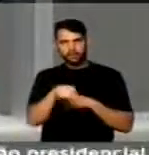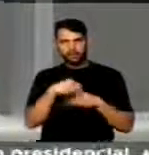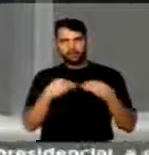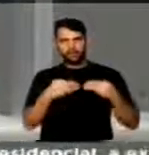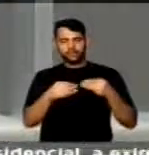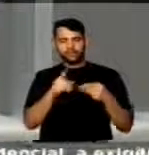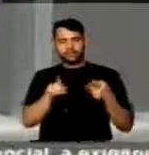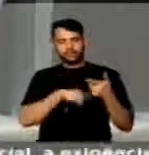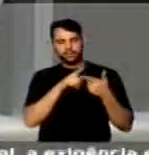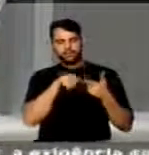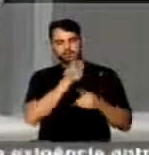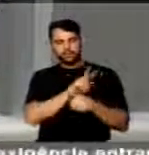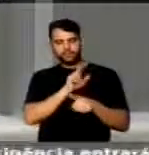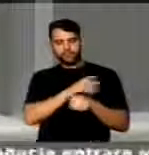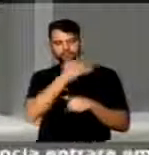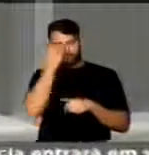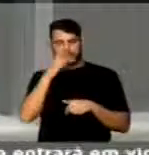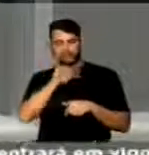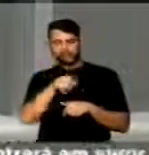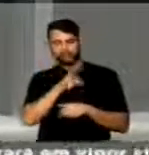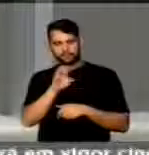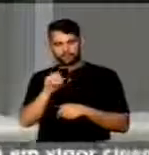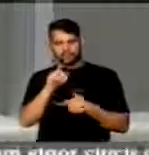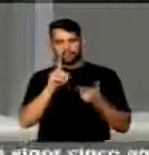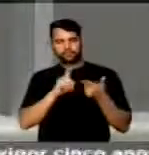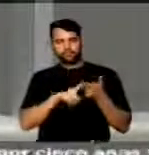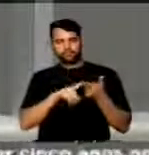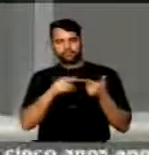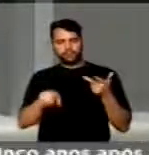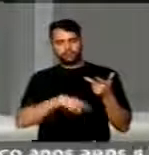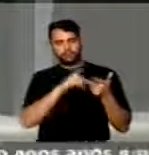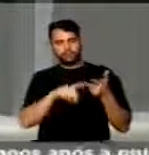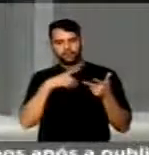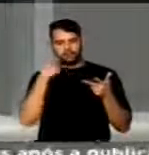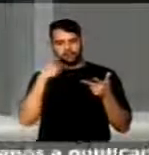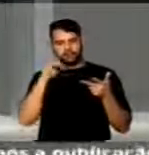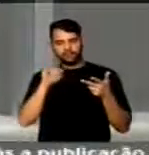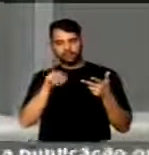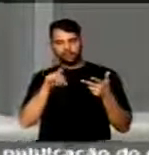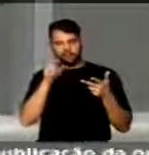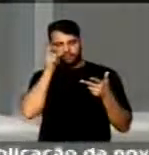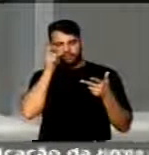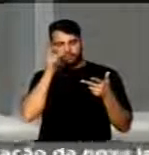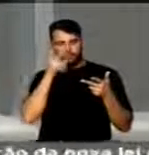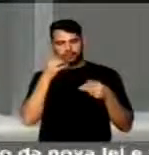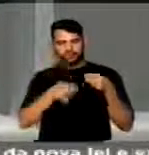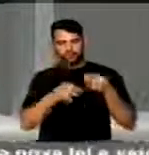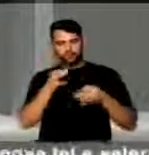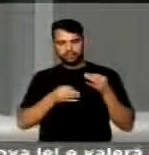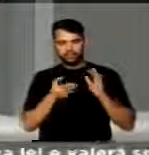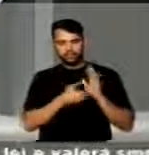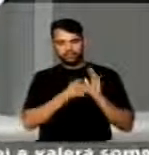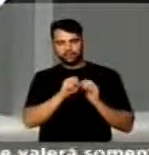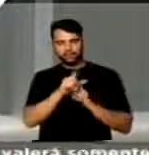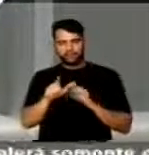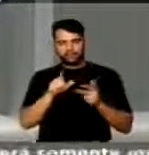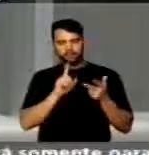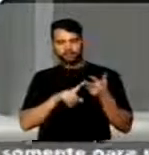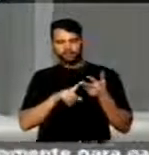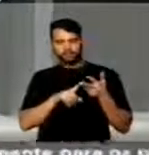proteção à corrupção e aos acusados na Lava Jato. Terceiro, advogado Eduardo Cunha, secretaria de Assuntos Jurídicos da Casa Civil.